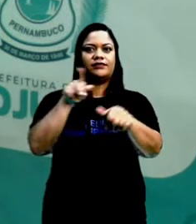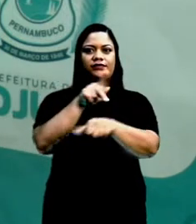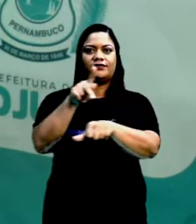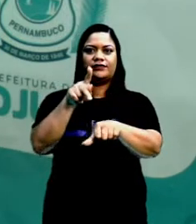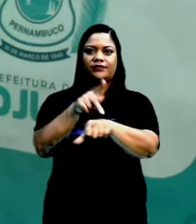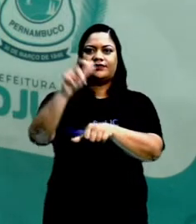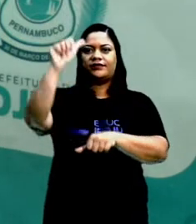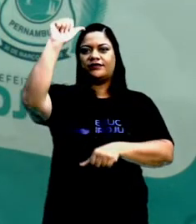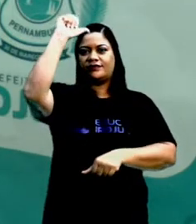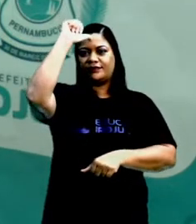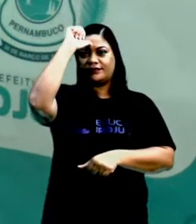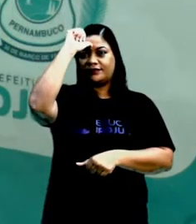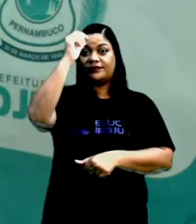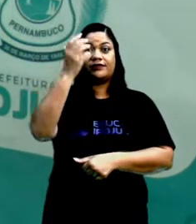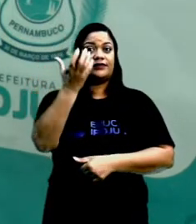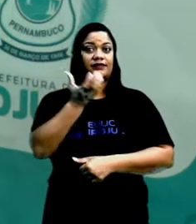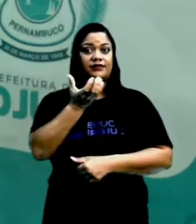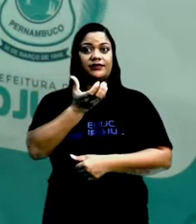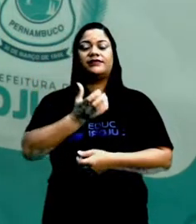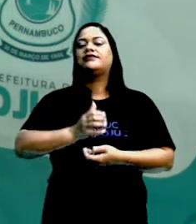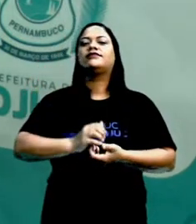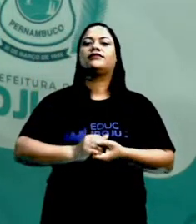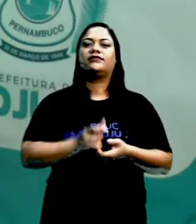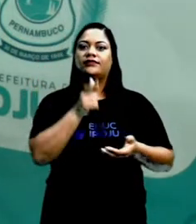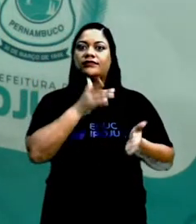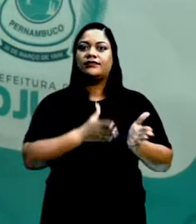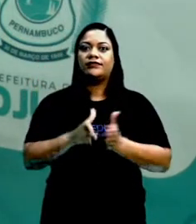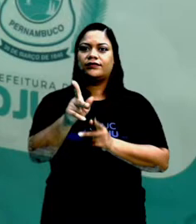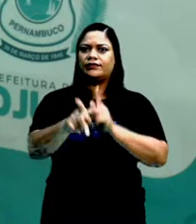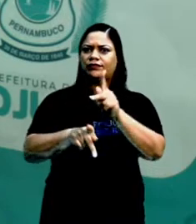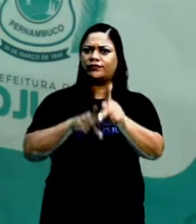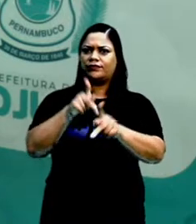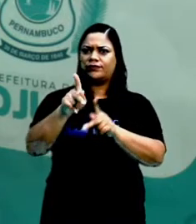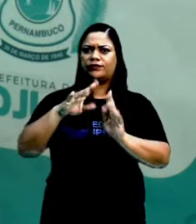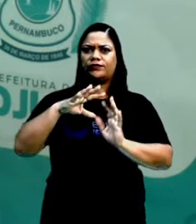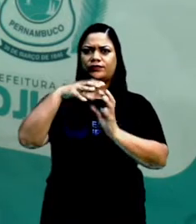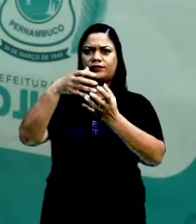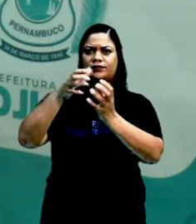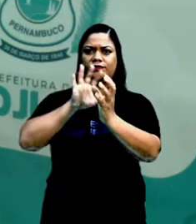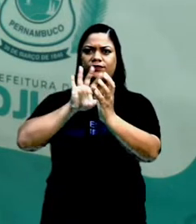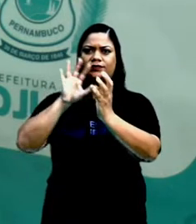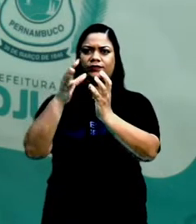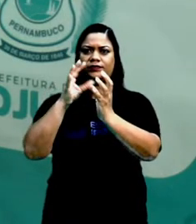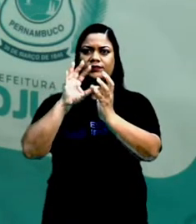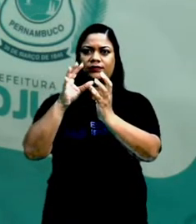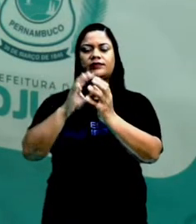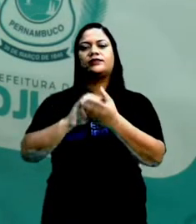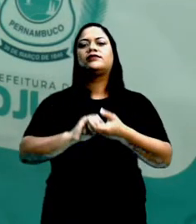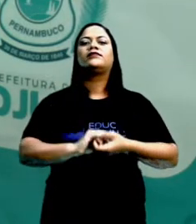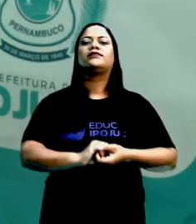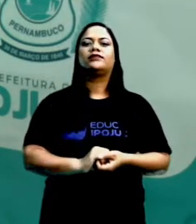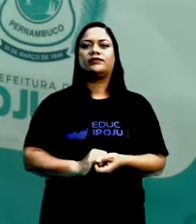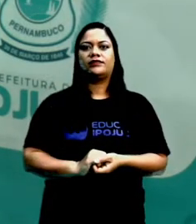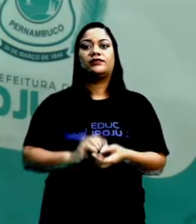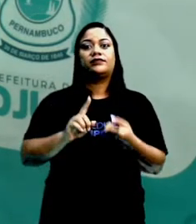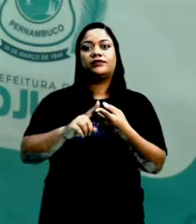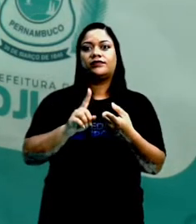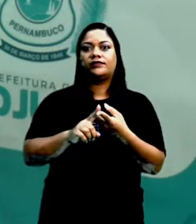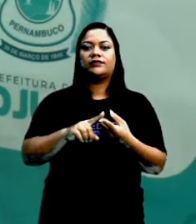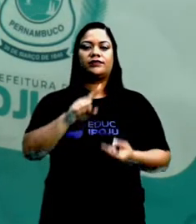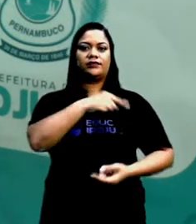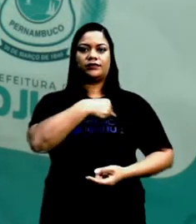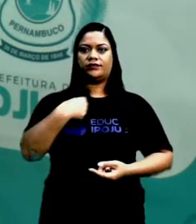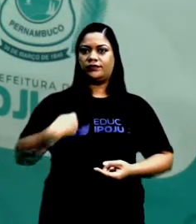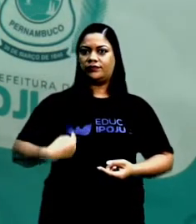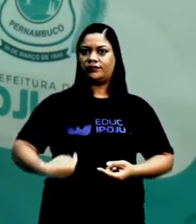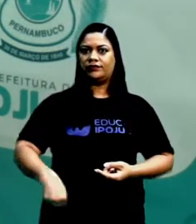Então, eles queriam, na verdade, Índias era como era chamado todo o Oriente. Não só a Índia, não só o corpo em caninão, mas também a China, o